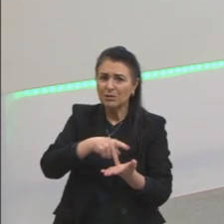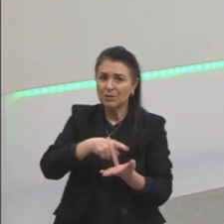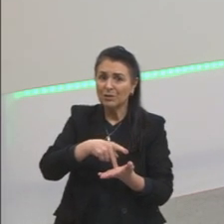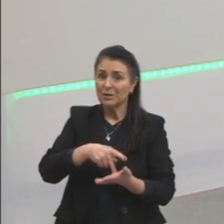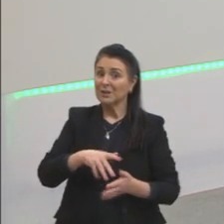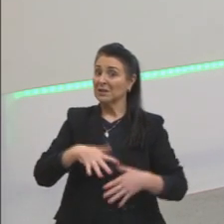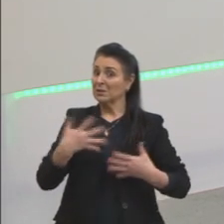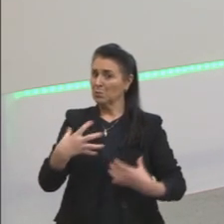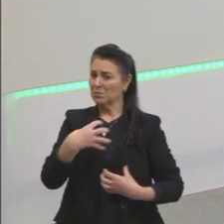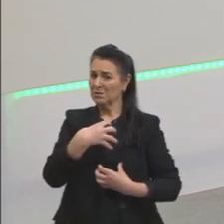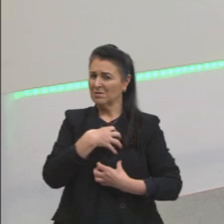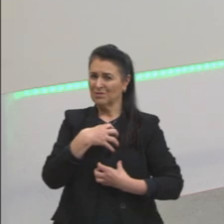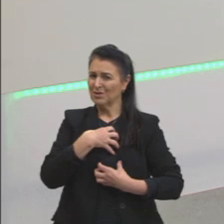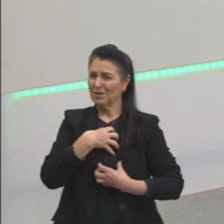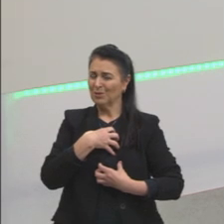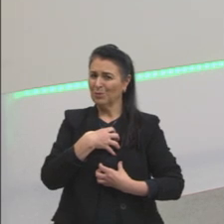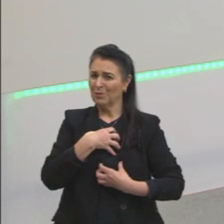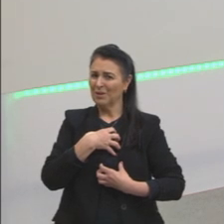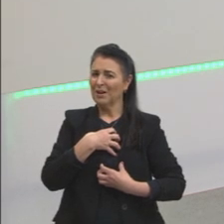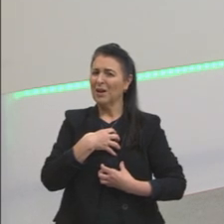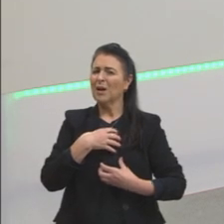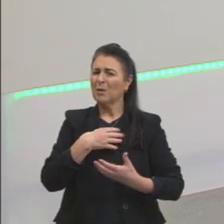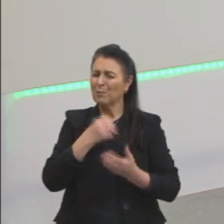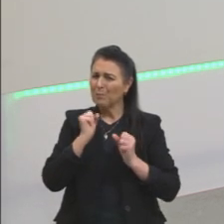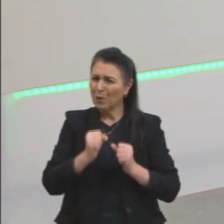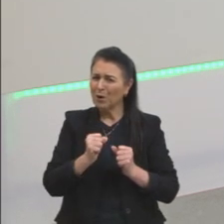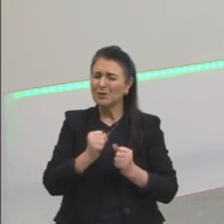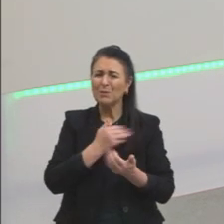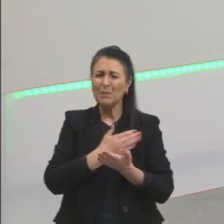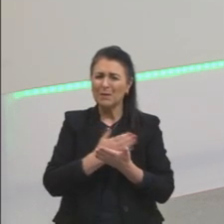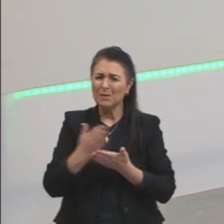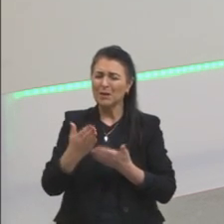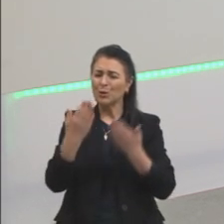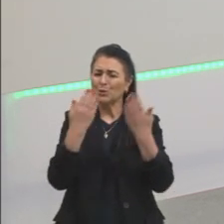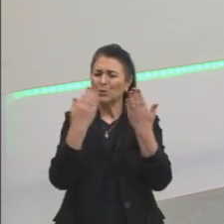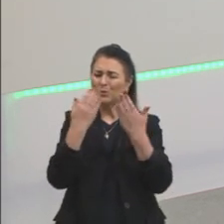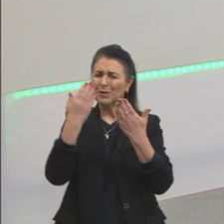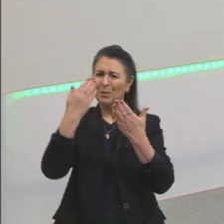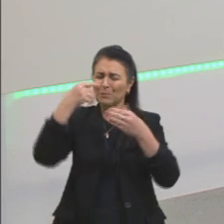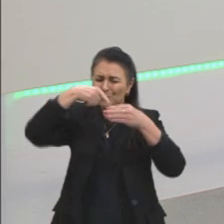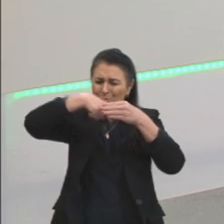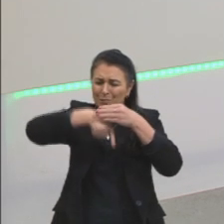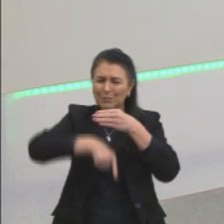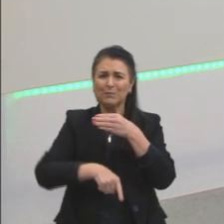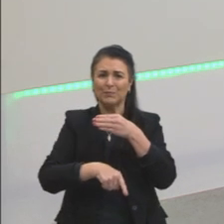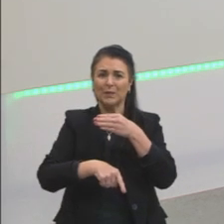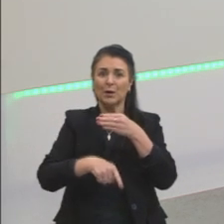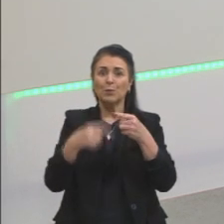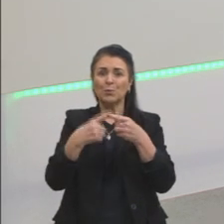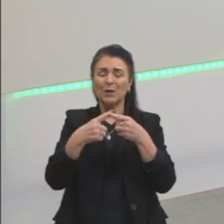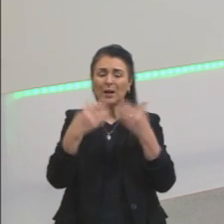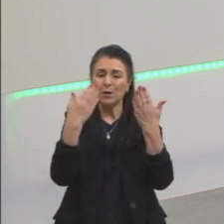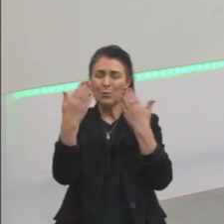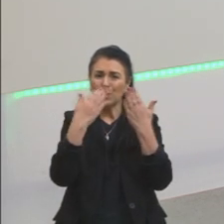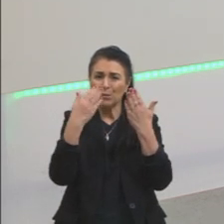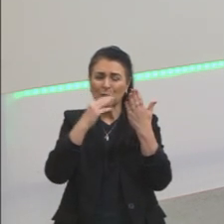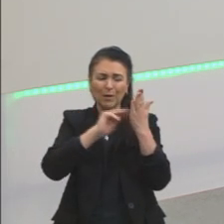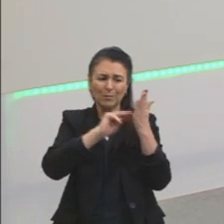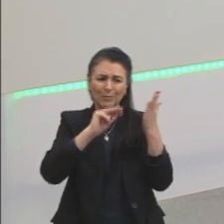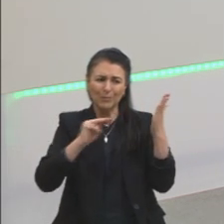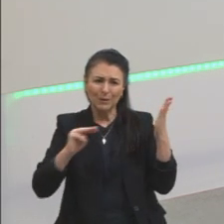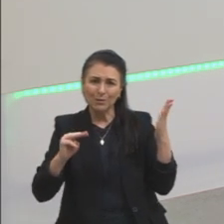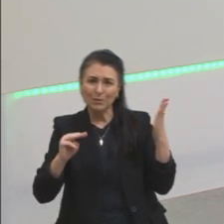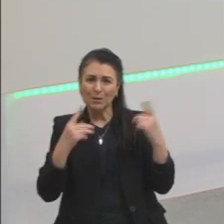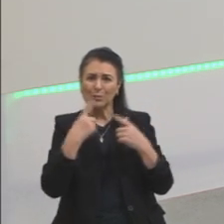nos dão essa certeza. E aí, nessa dúvida hiperbólica, é uma dúvida metódica, ele vai duvidando de